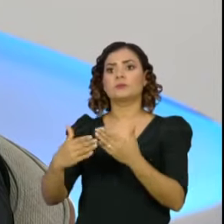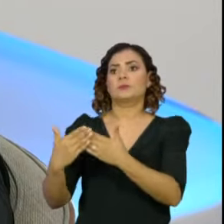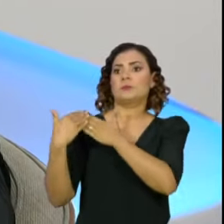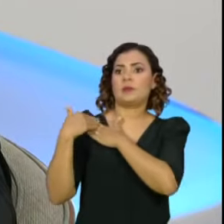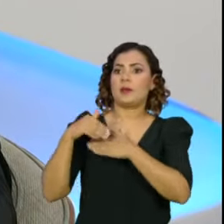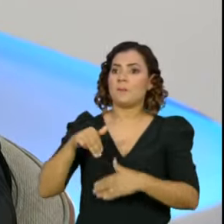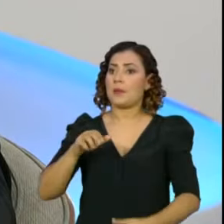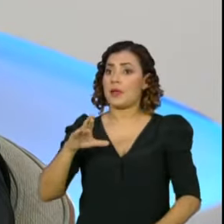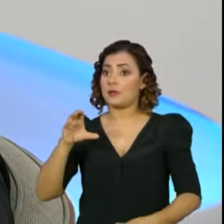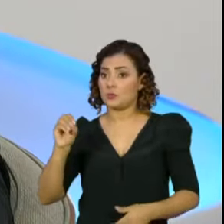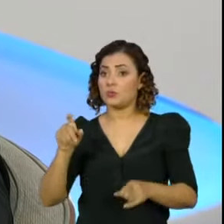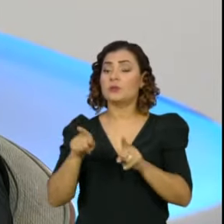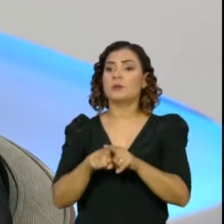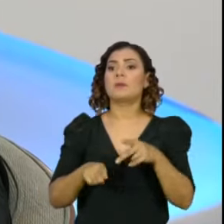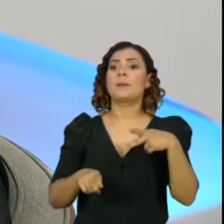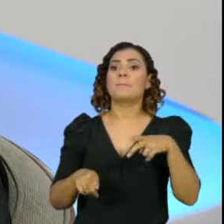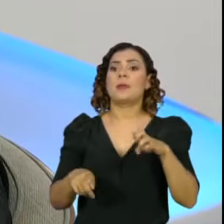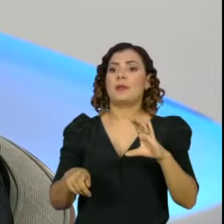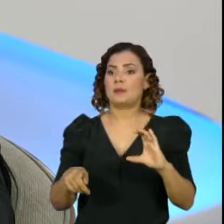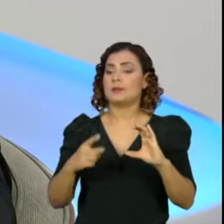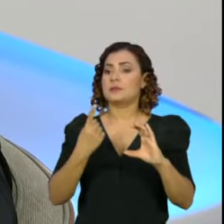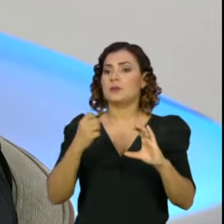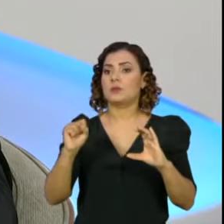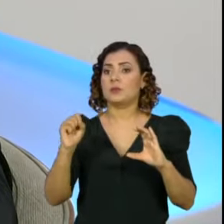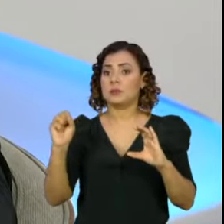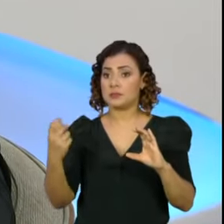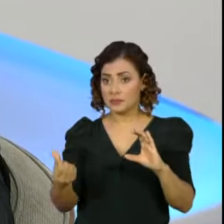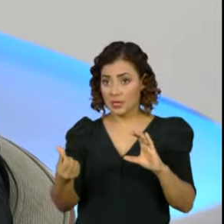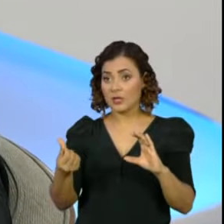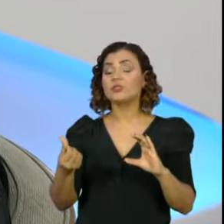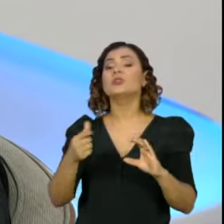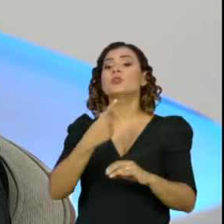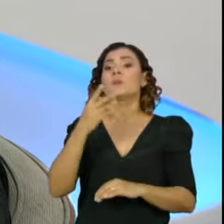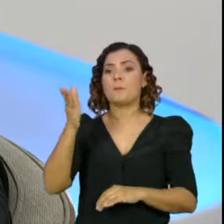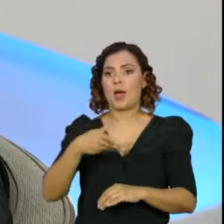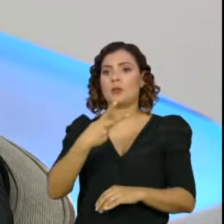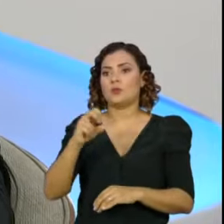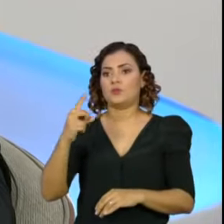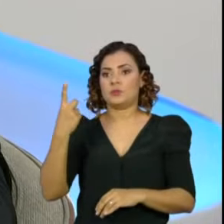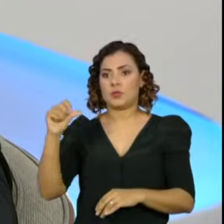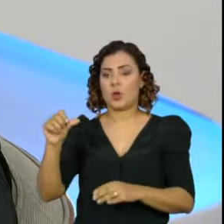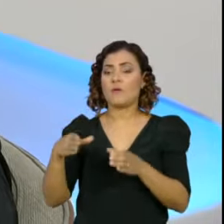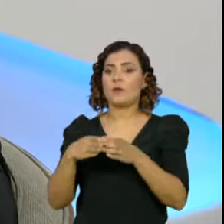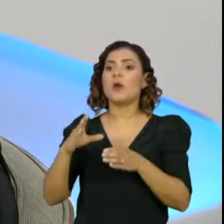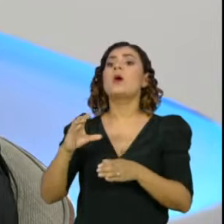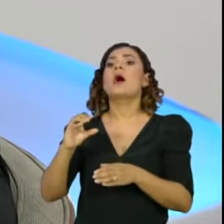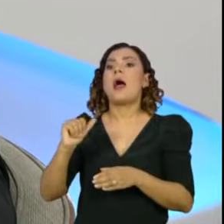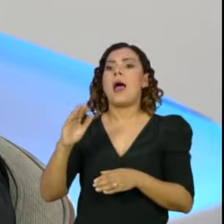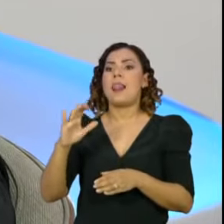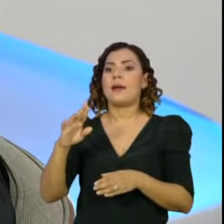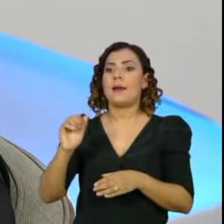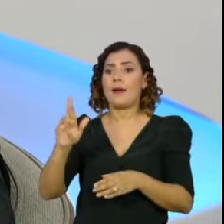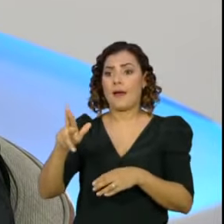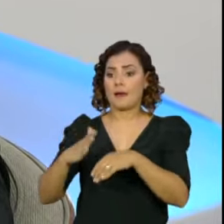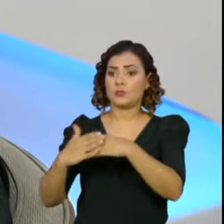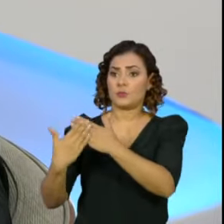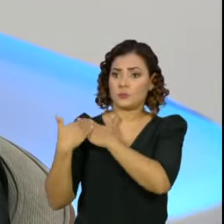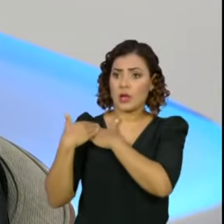Bittar. Havia também a PEC 187 de 2019, sob a relatoria do senador Otto Alencar, na Comissão de Constituição e Justiça, com o parecer